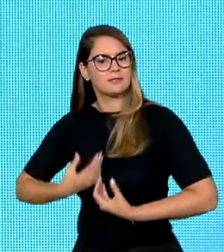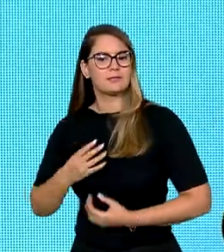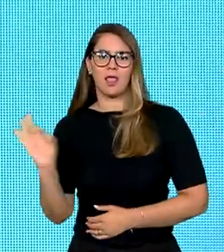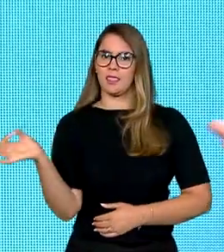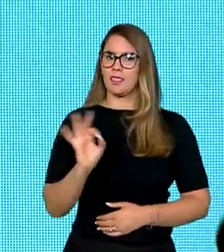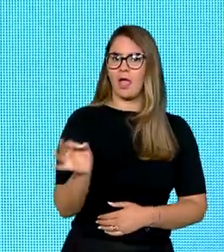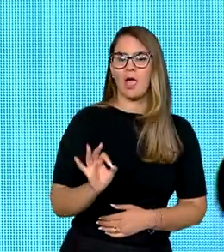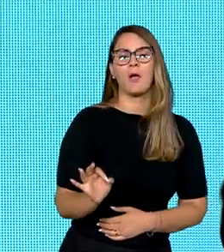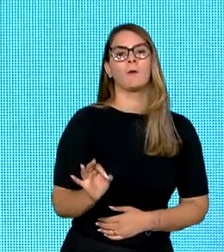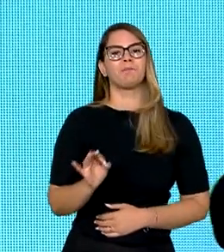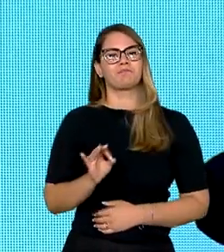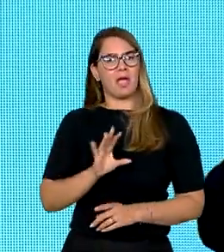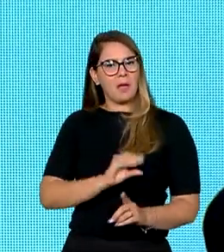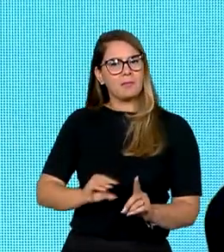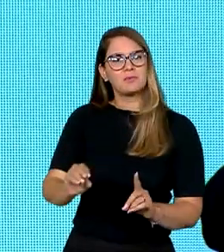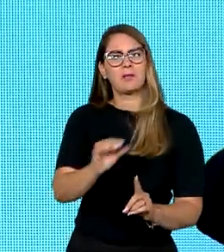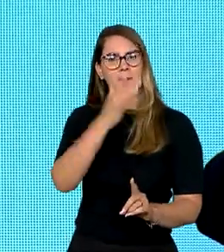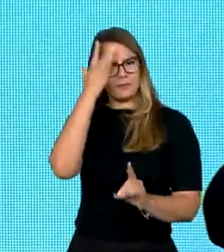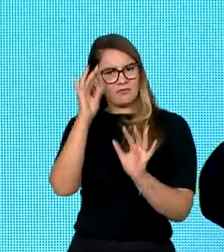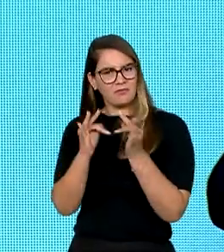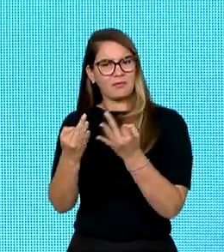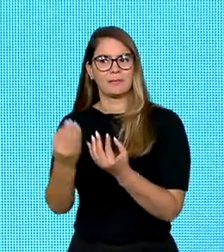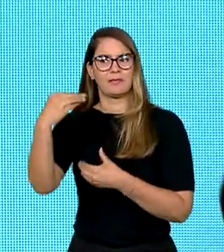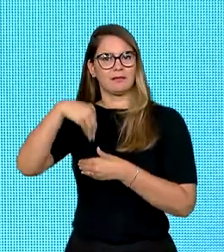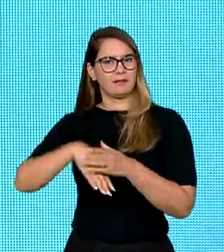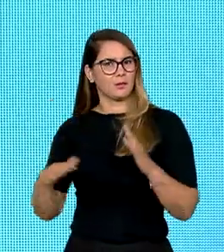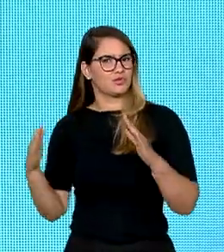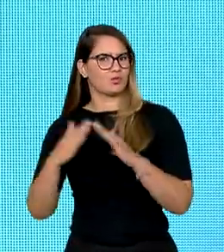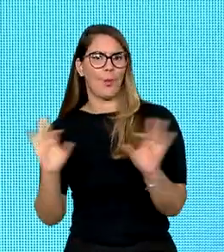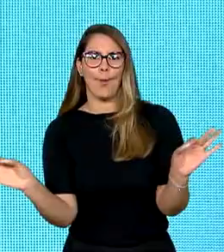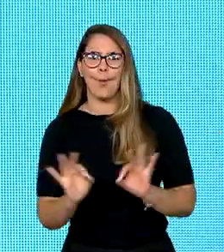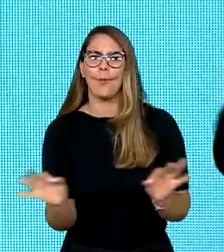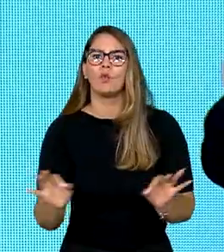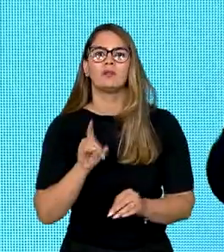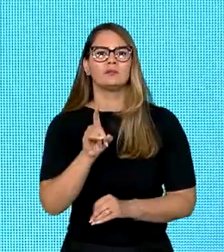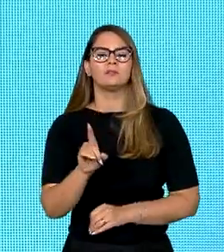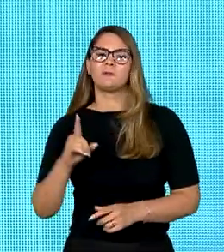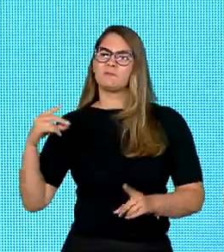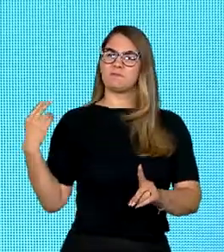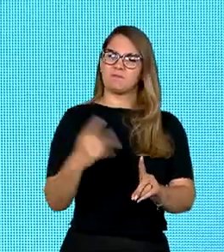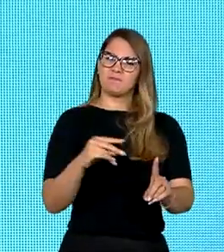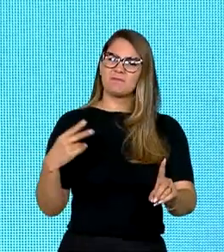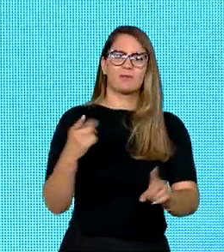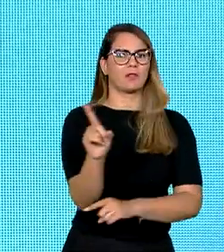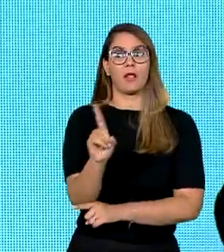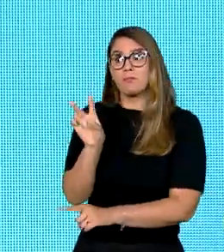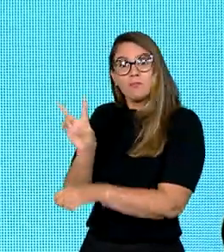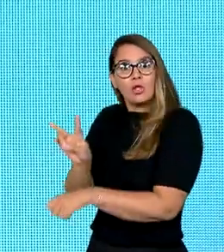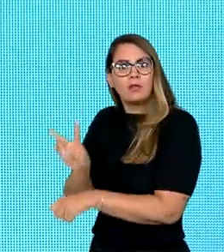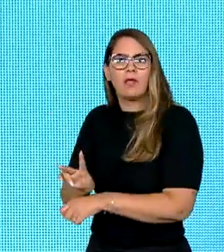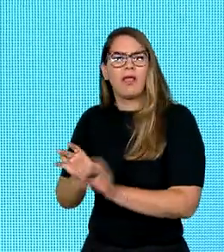mais abusadas por parentes dentro dos próprios lares. Não mais agredidas, mas protegidas,